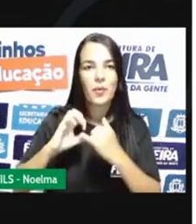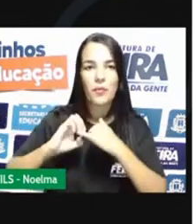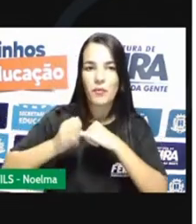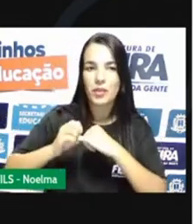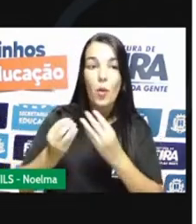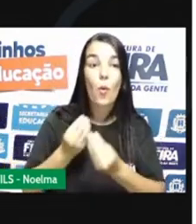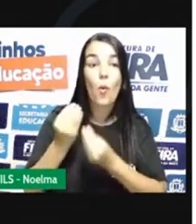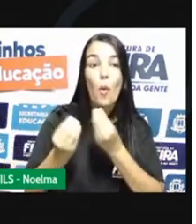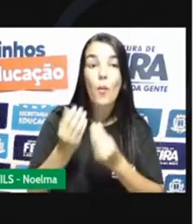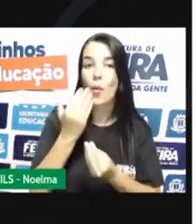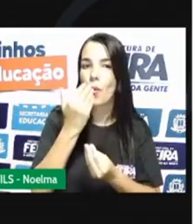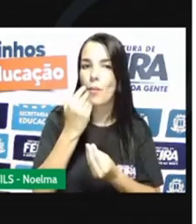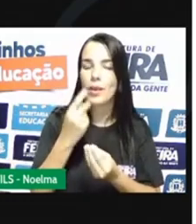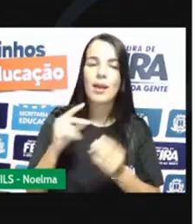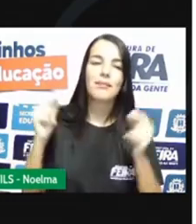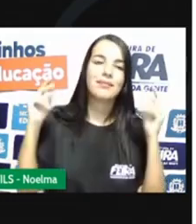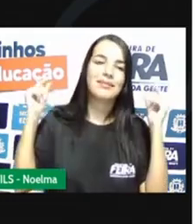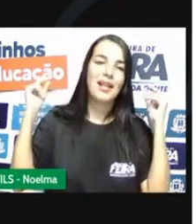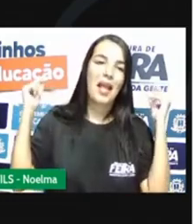tropeiro.